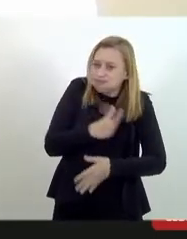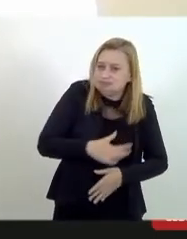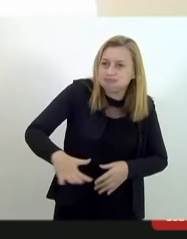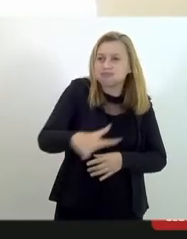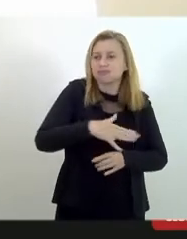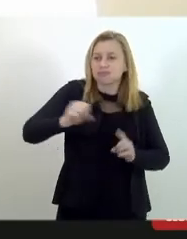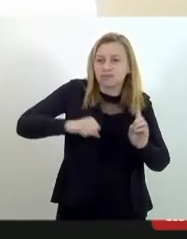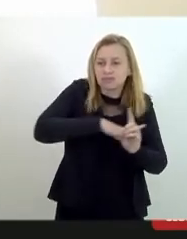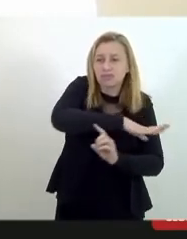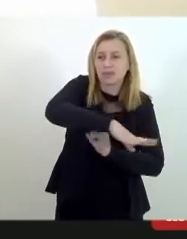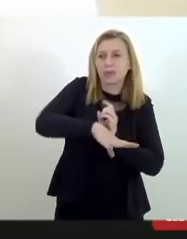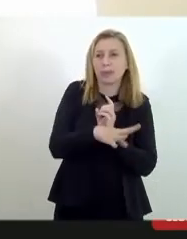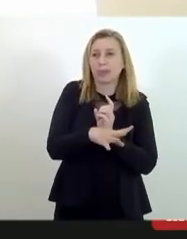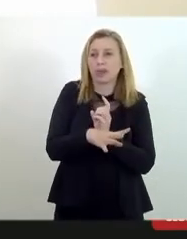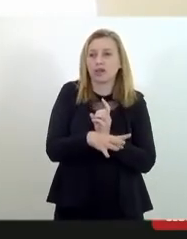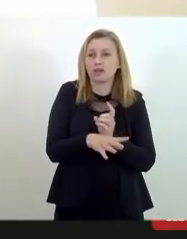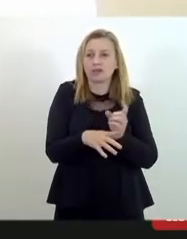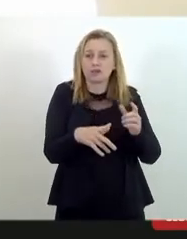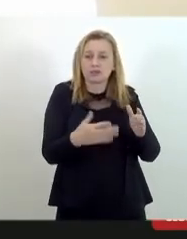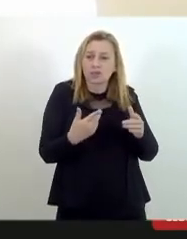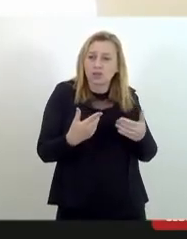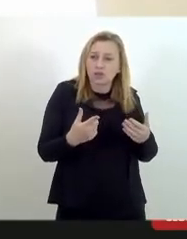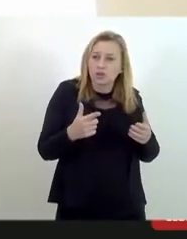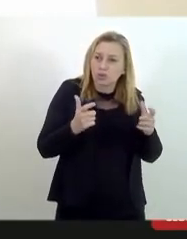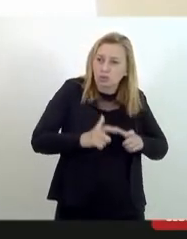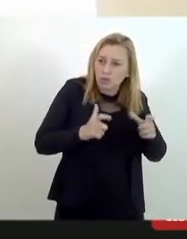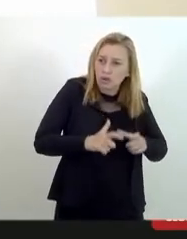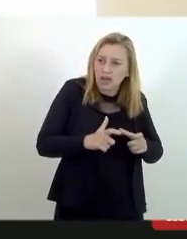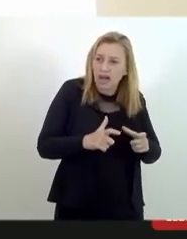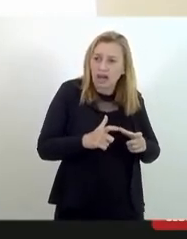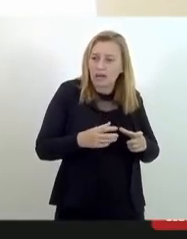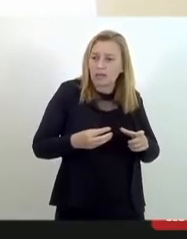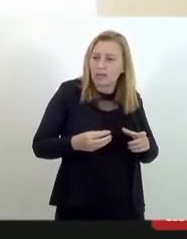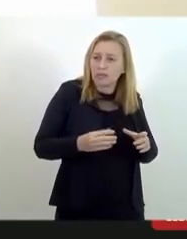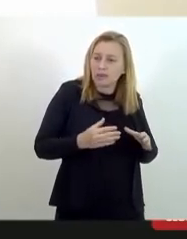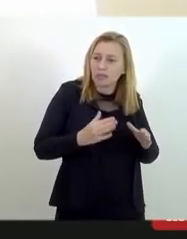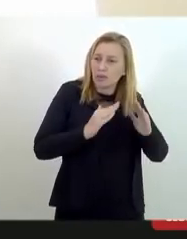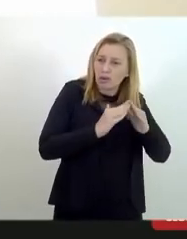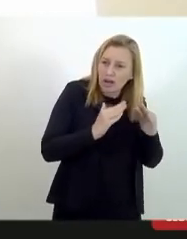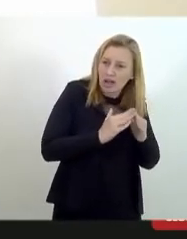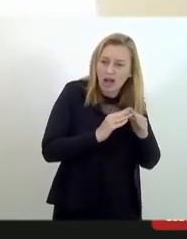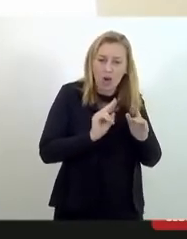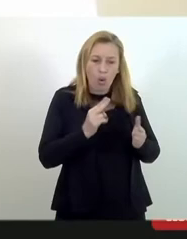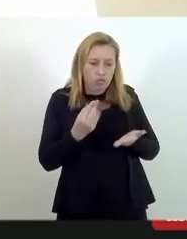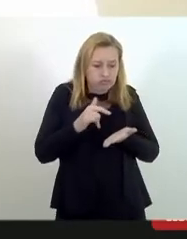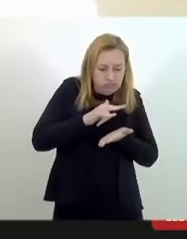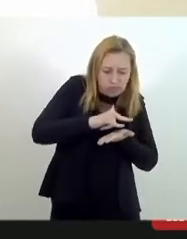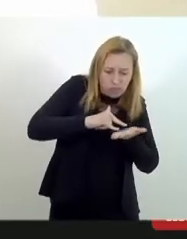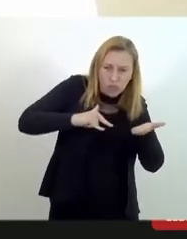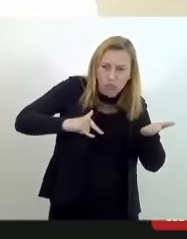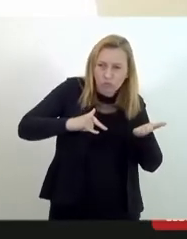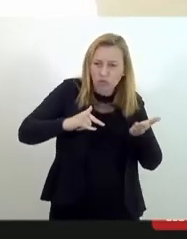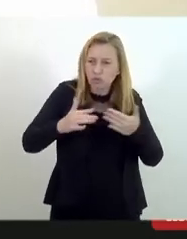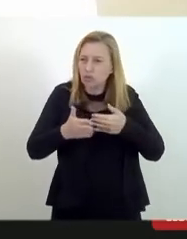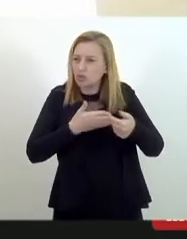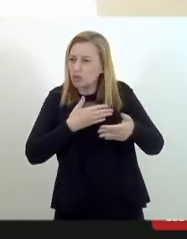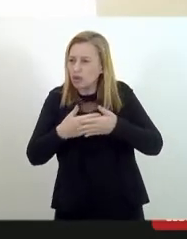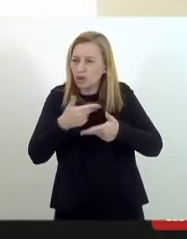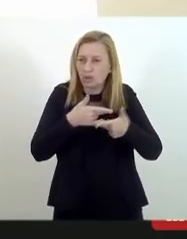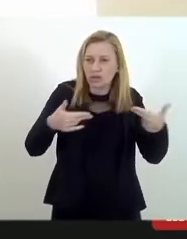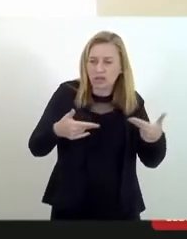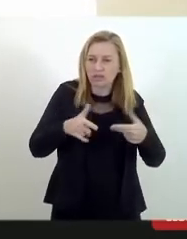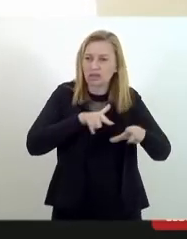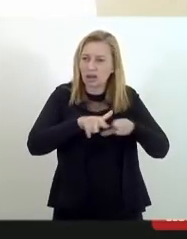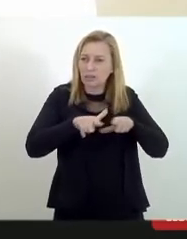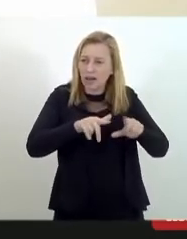seja na localização de um abrigo, na captação de um documento, qualquer questão que envolva o serviço social. Então,